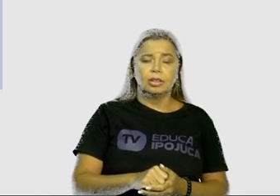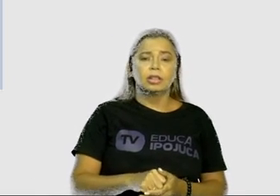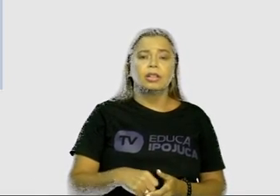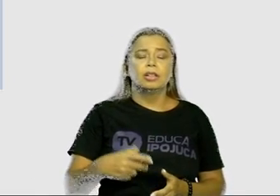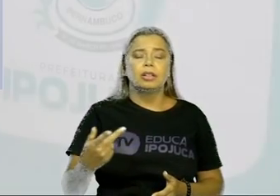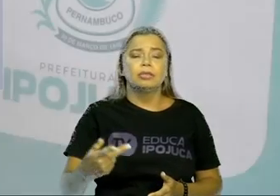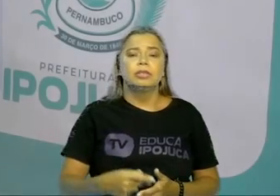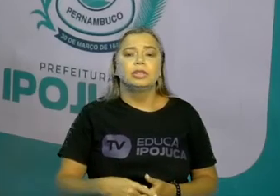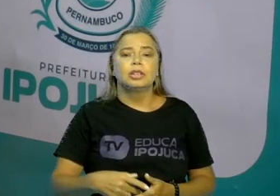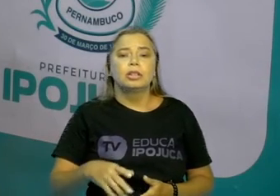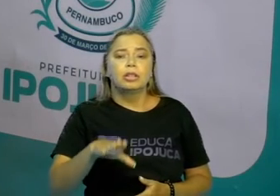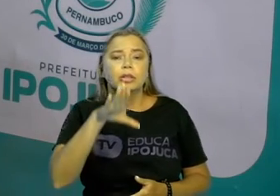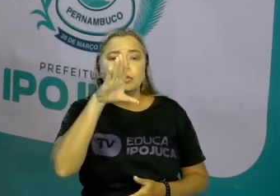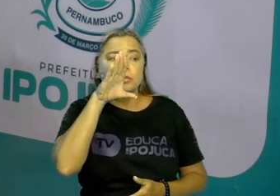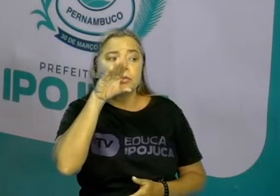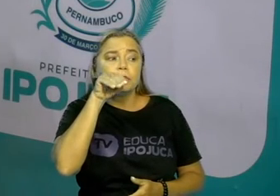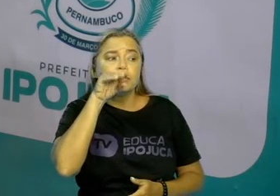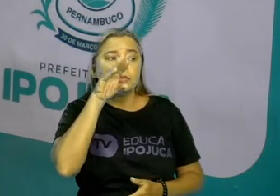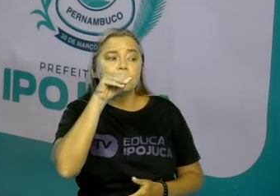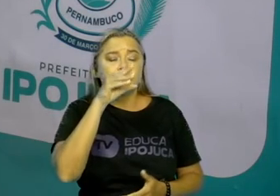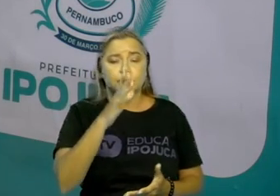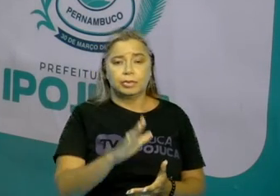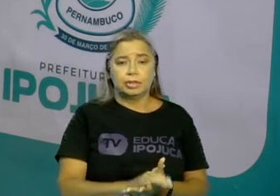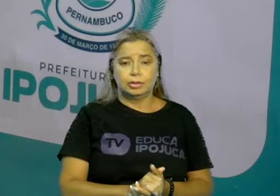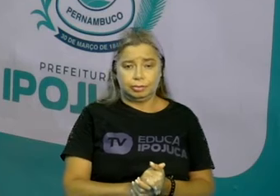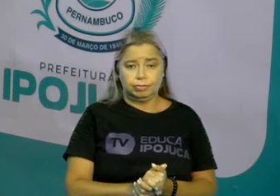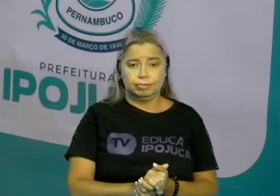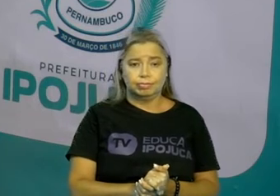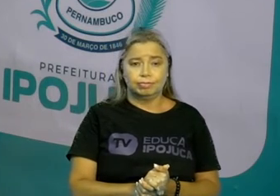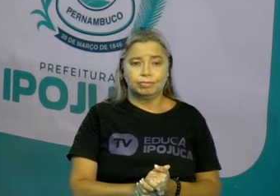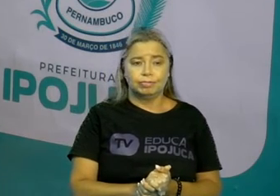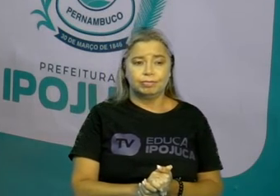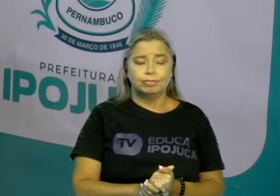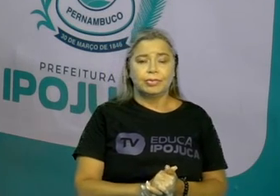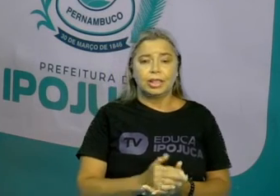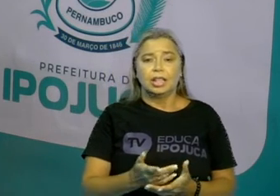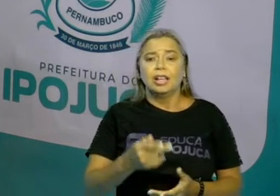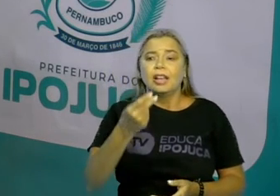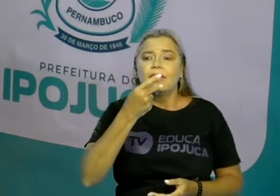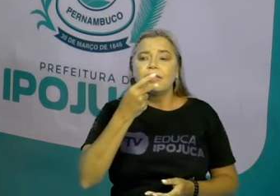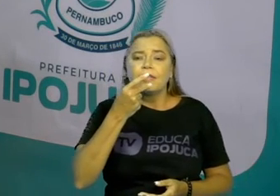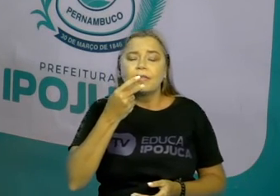percebe a pronúncia de todas as sílabas. E aí, é o patinho.